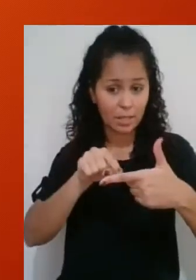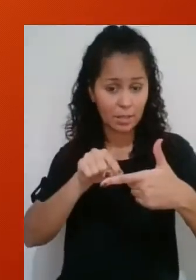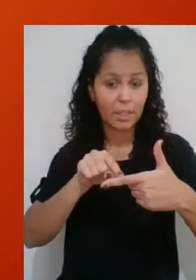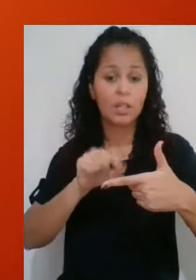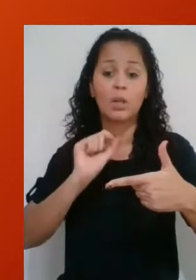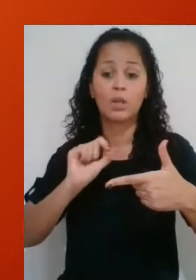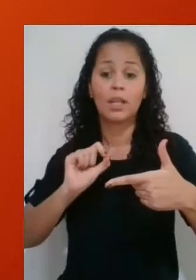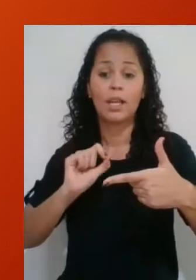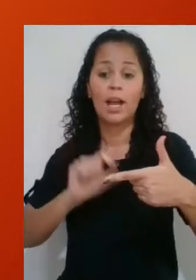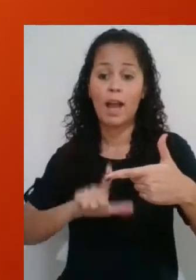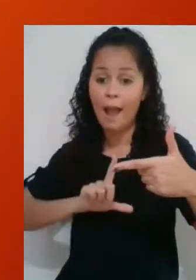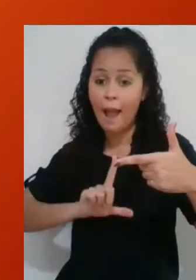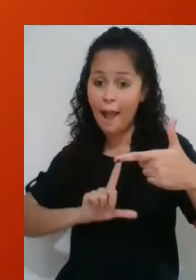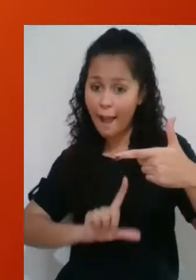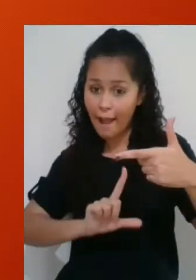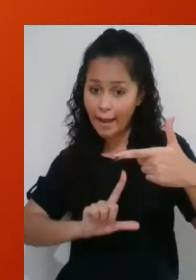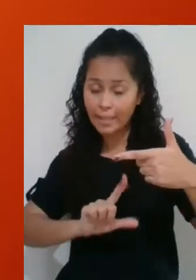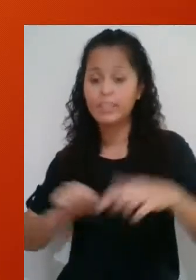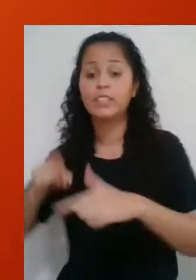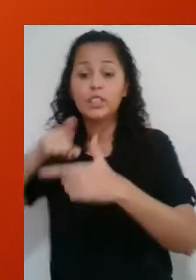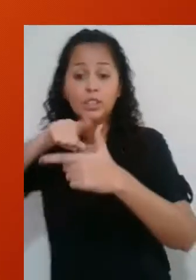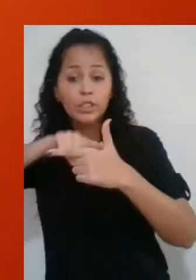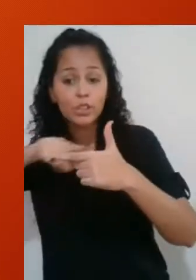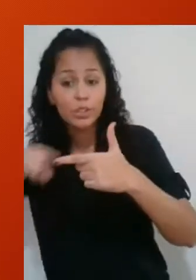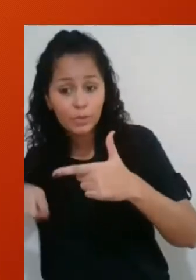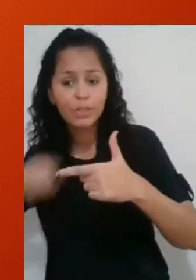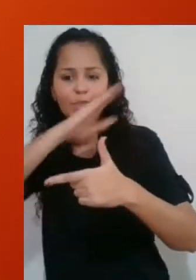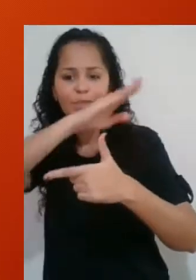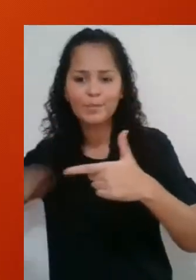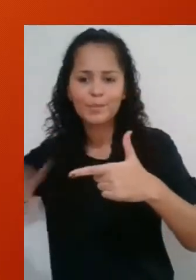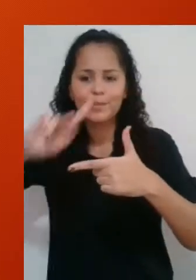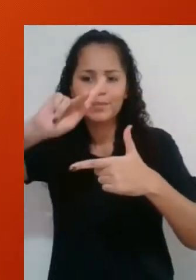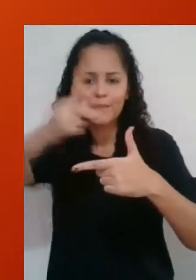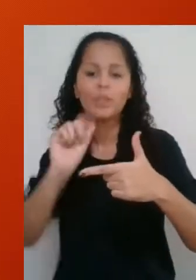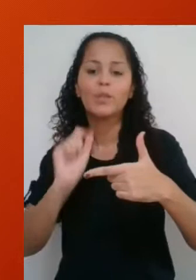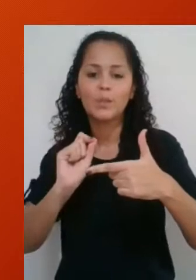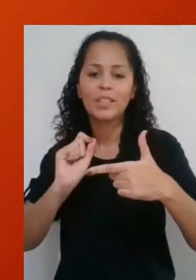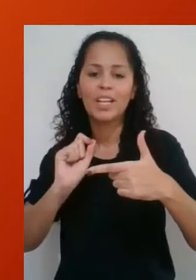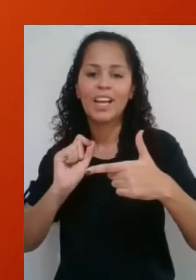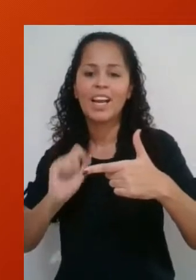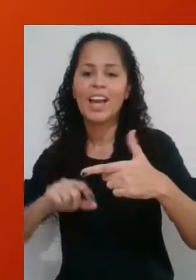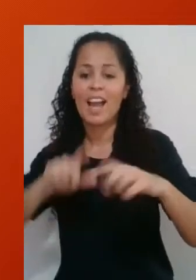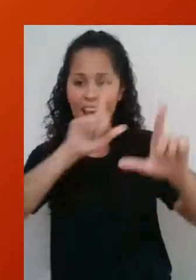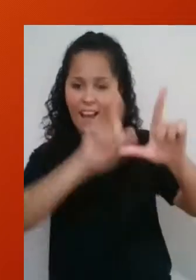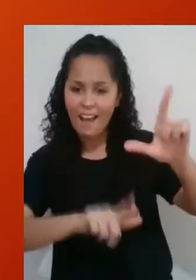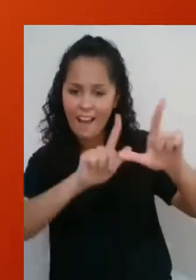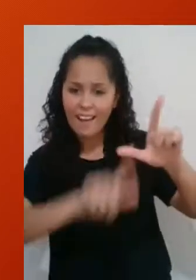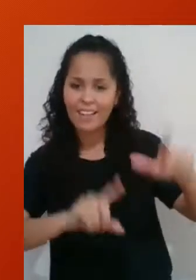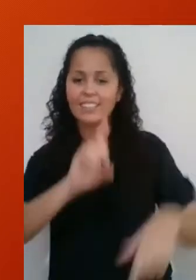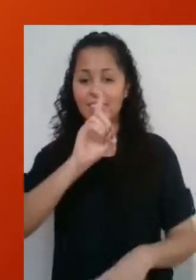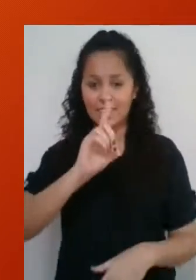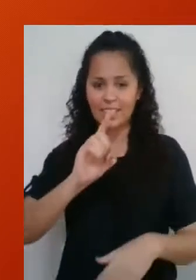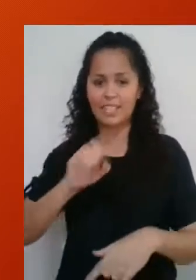cateto adjacente, cuja medida é representada pela letra L, dividido pela hipotenusa, cuja medida é